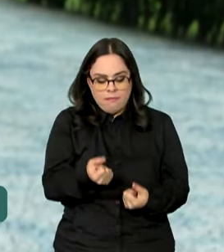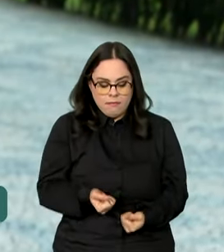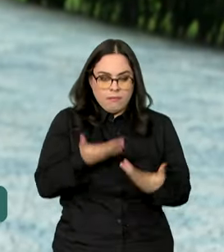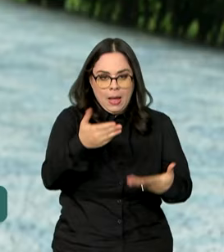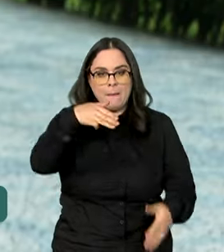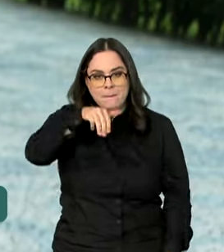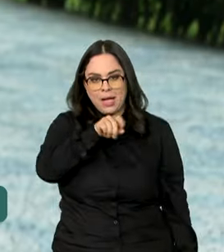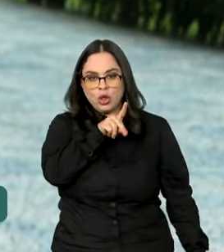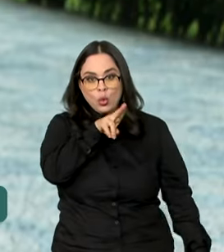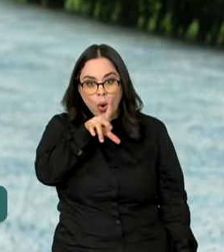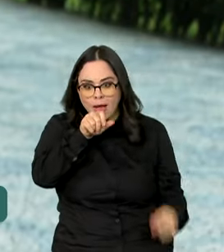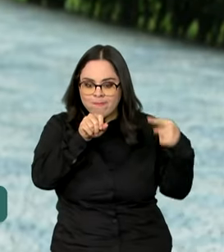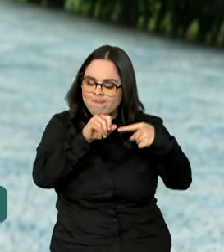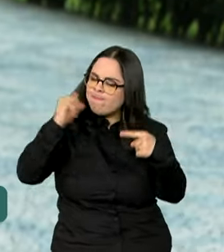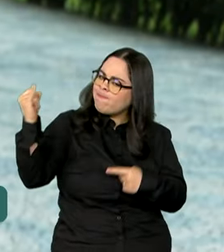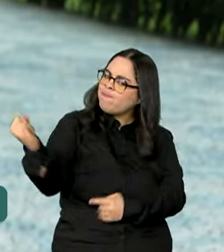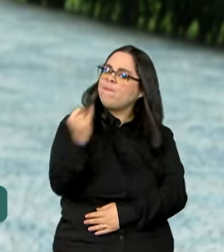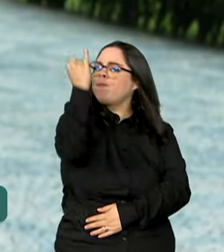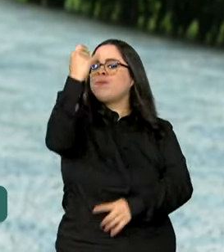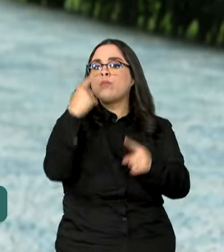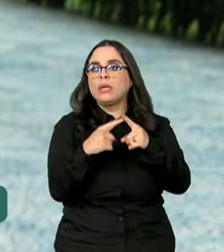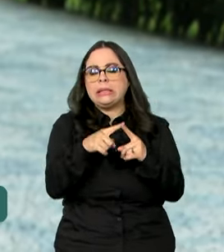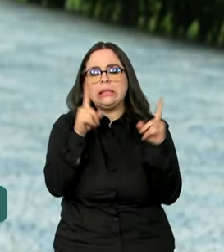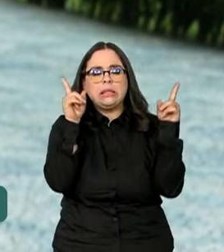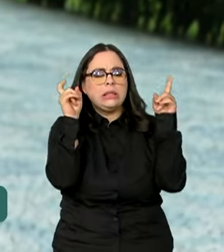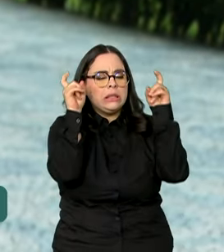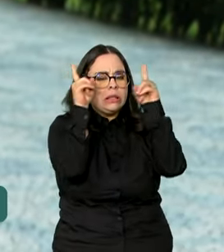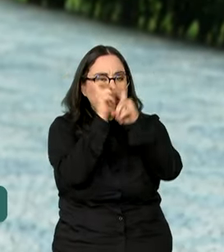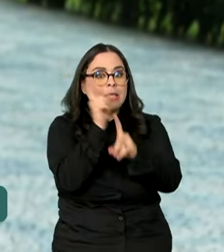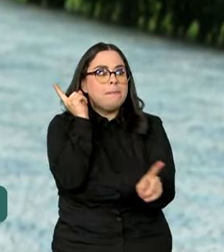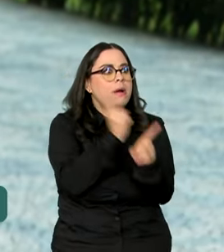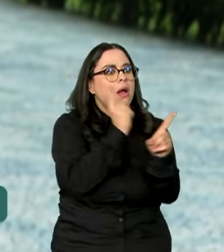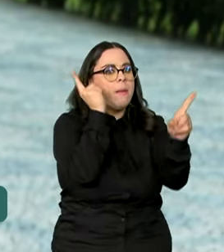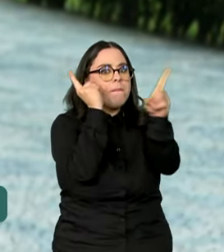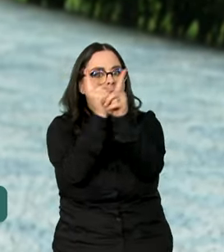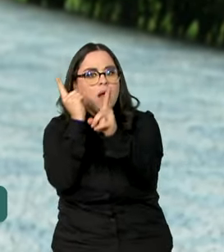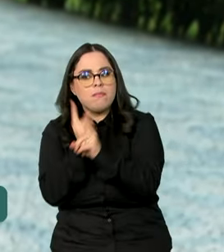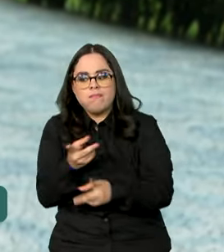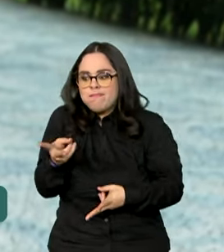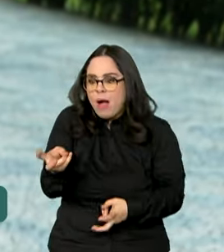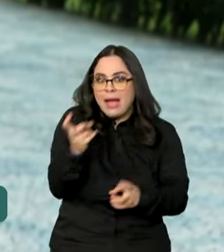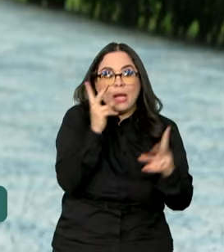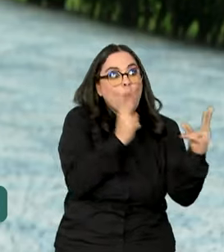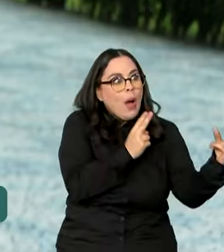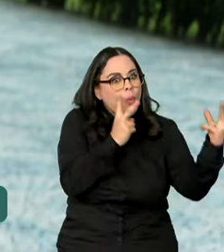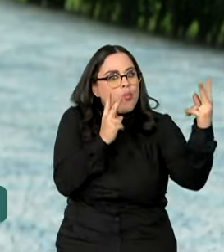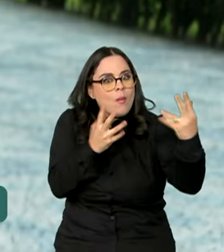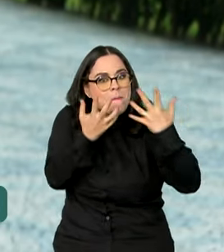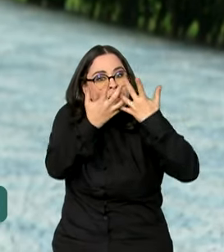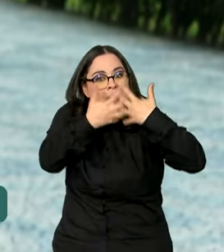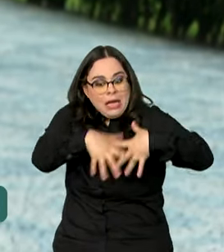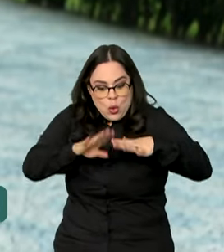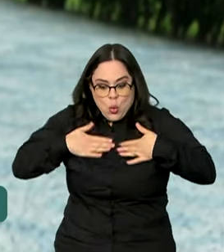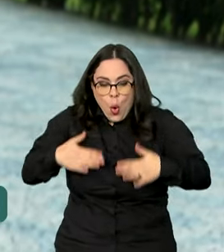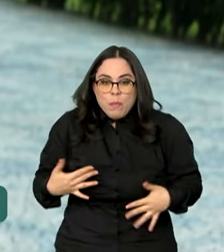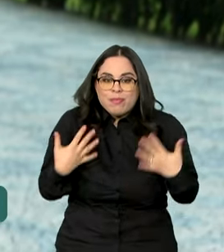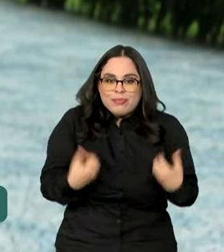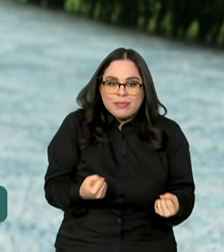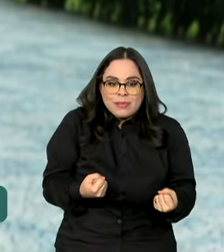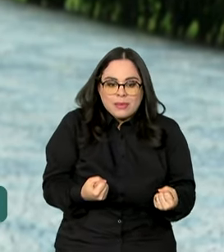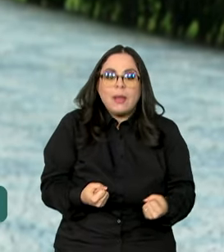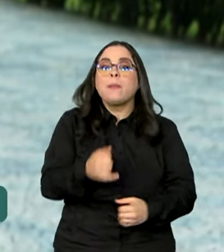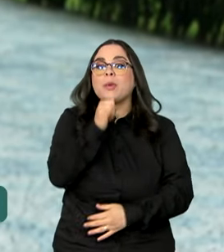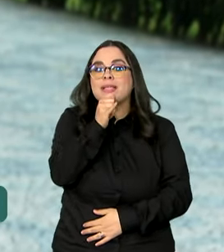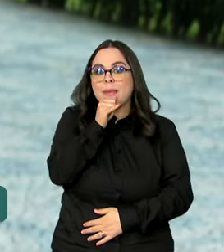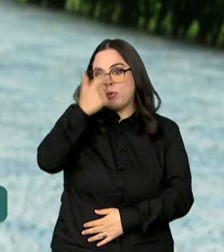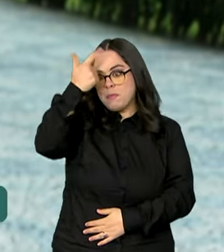medula óssea é fundamental porque é muito difícil achar uma medula óssea compatível. Para se ter uma ideia, entre